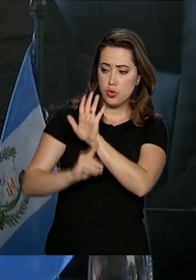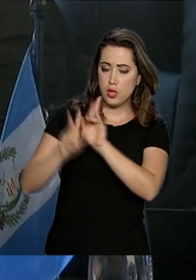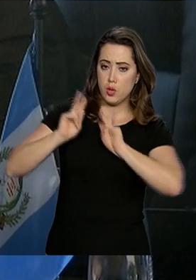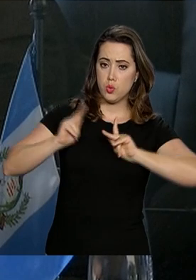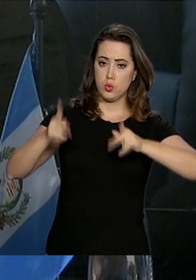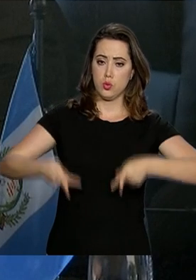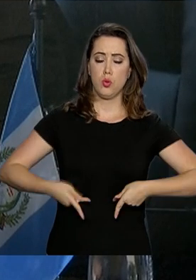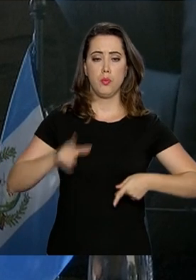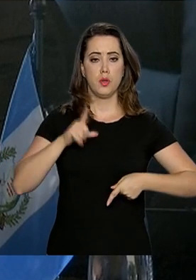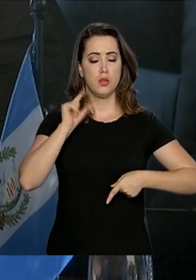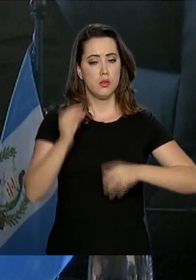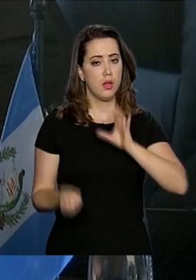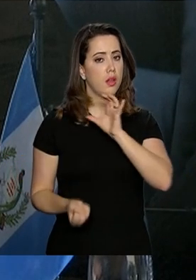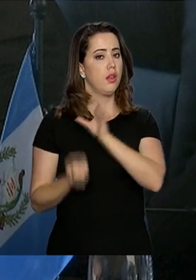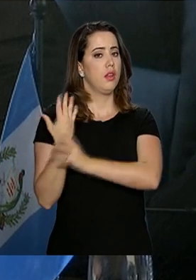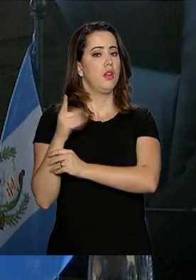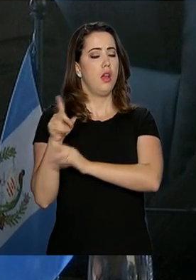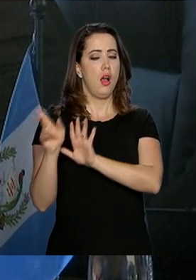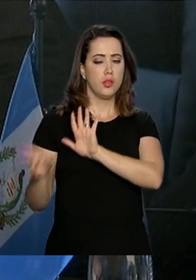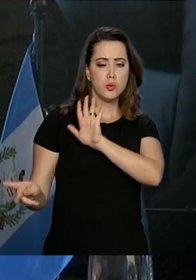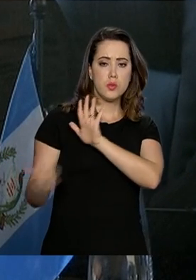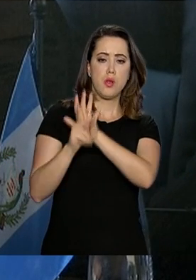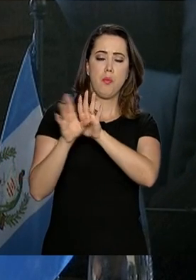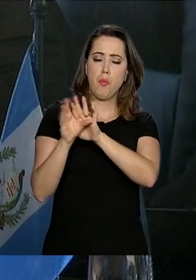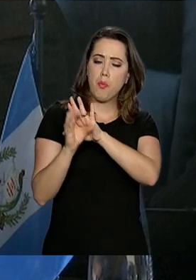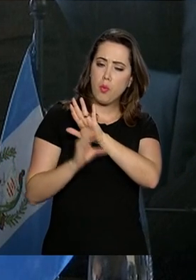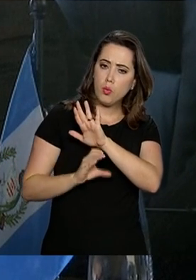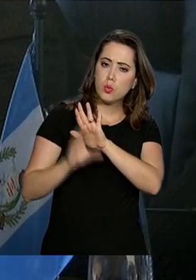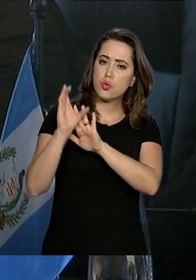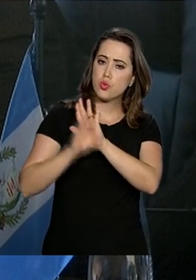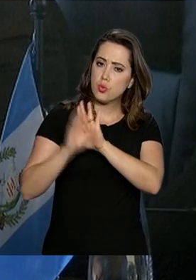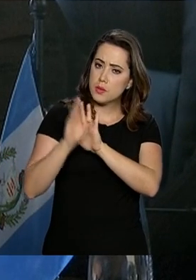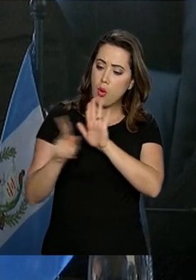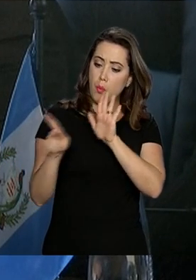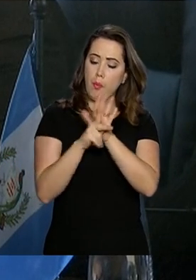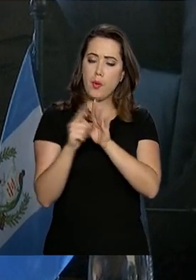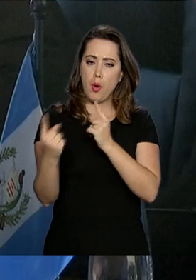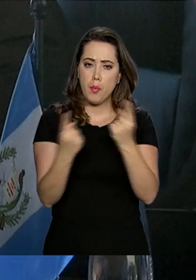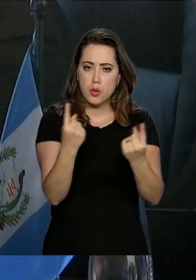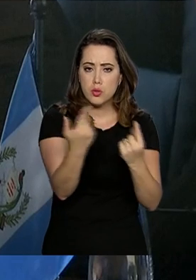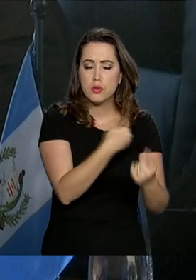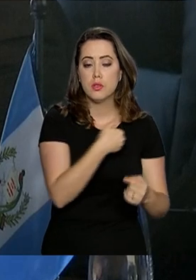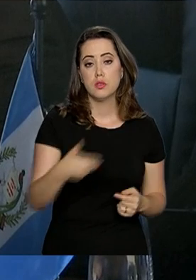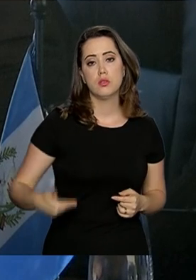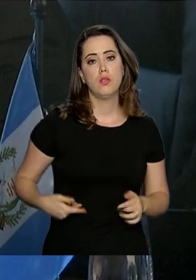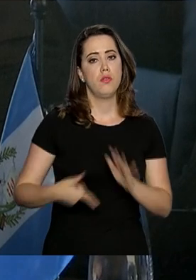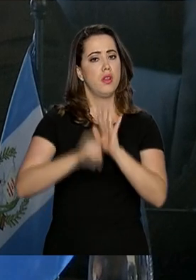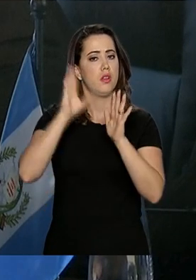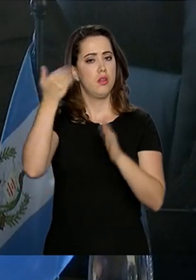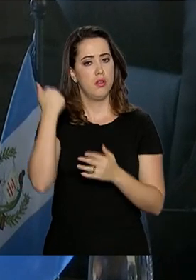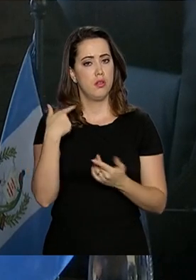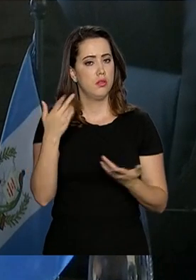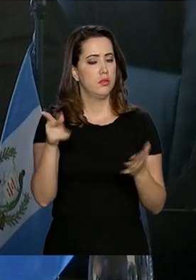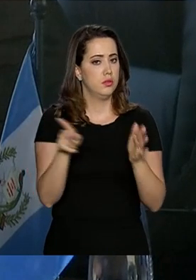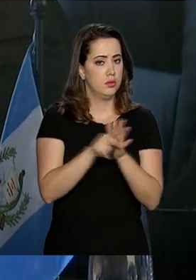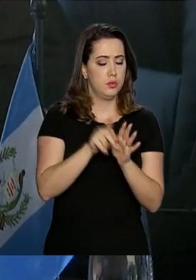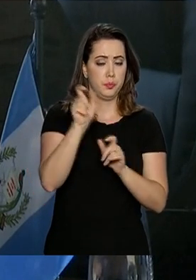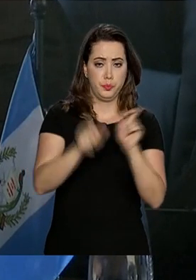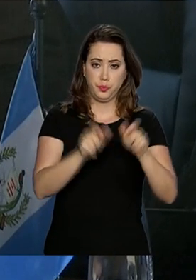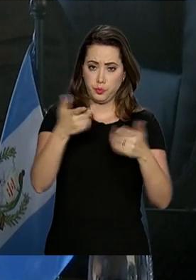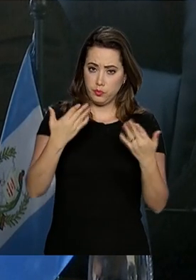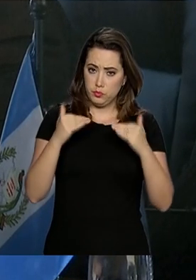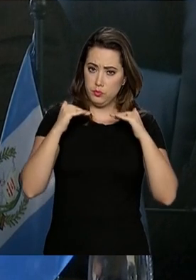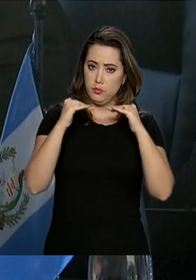estem institucionalizados como obrigação dos governos ante seus governados e